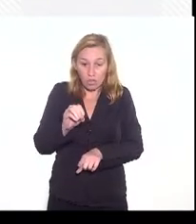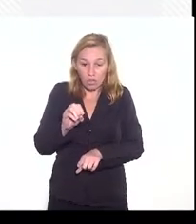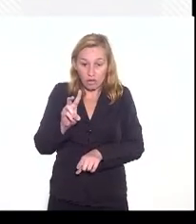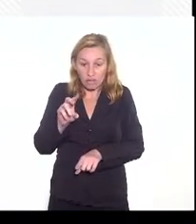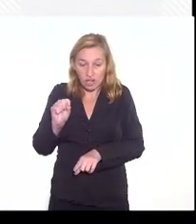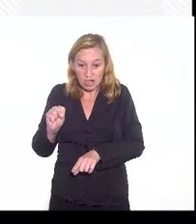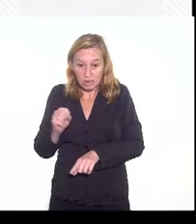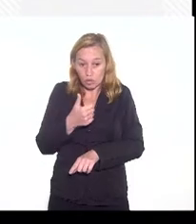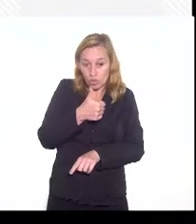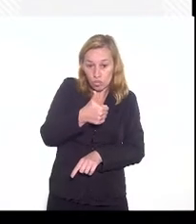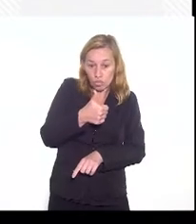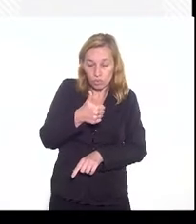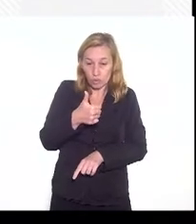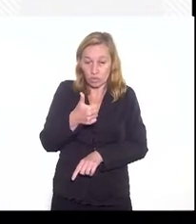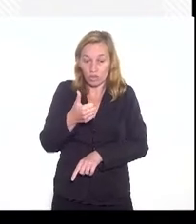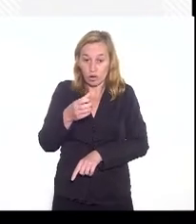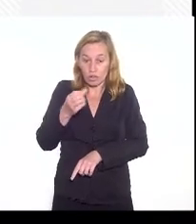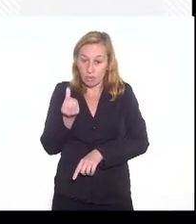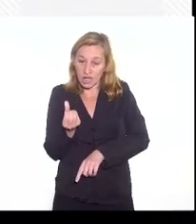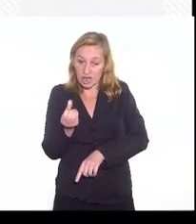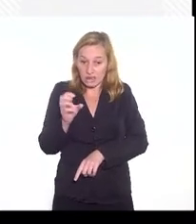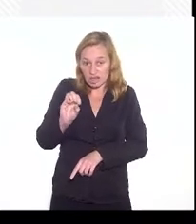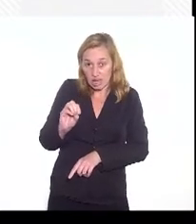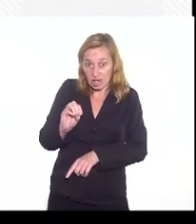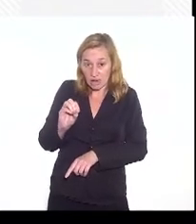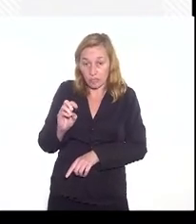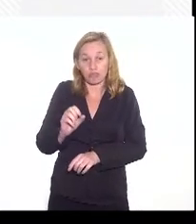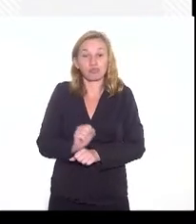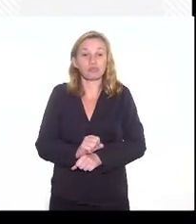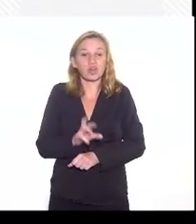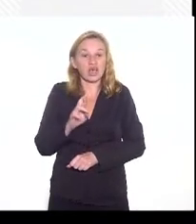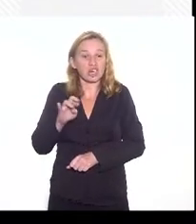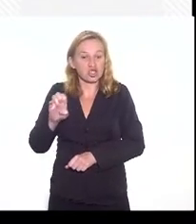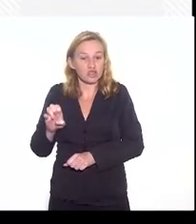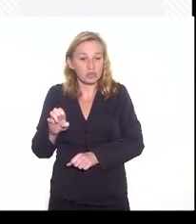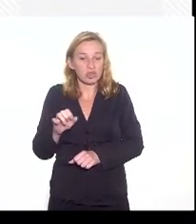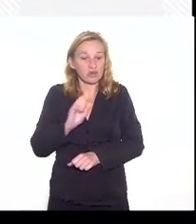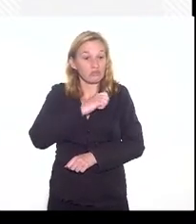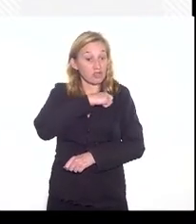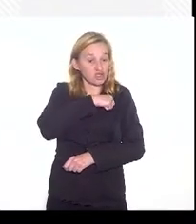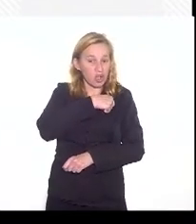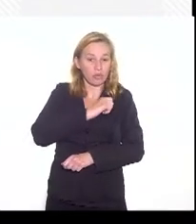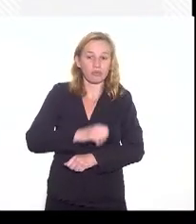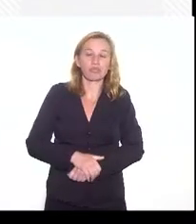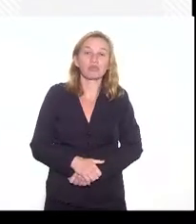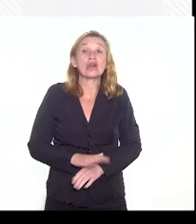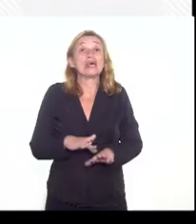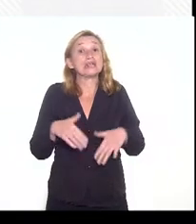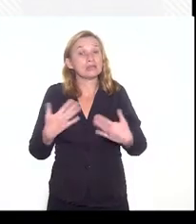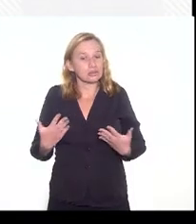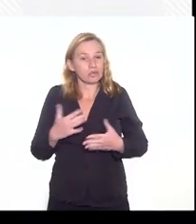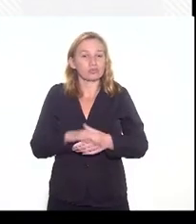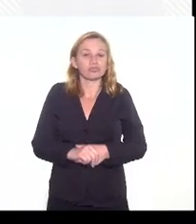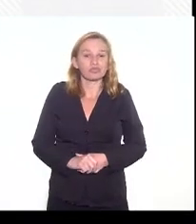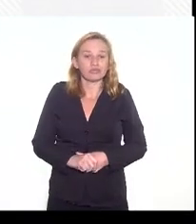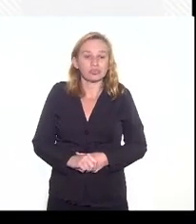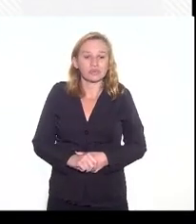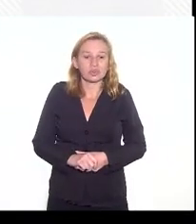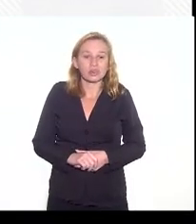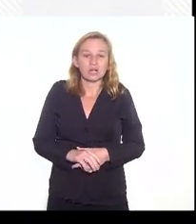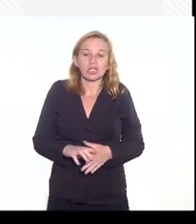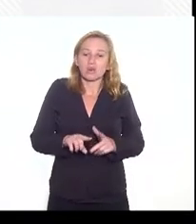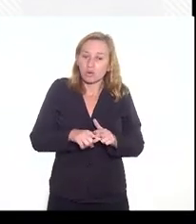que foi a convalidação dos regimes fiscais. Então, isso é pelo menos